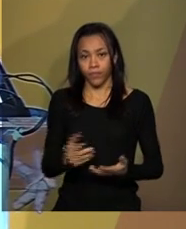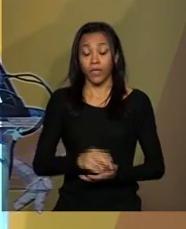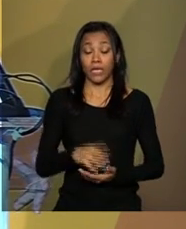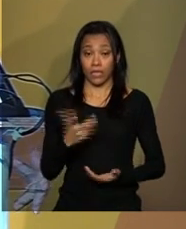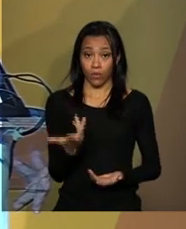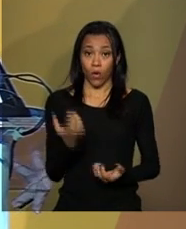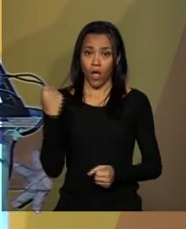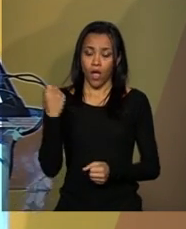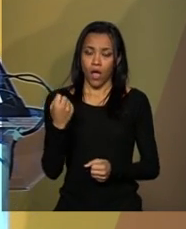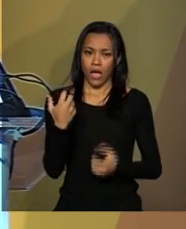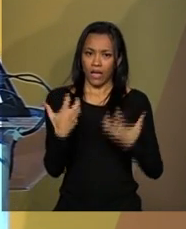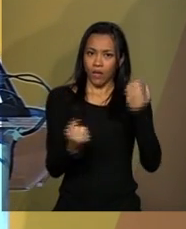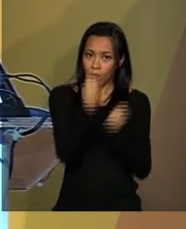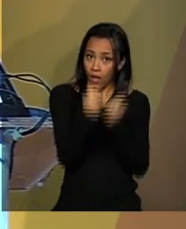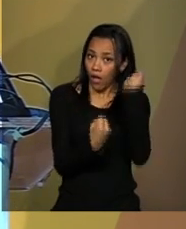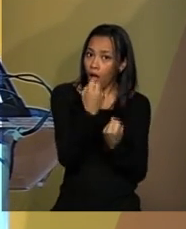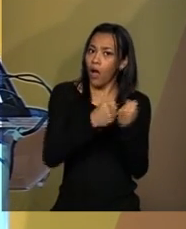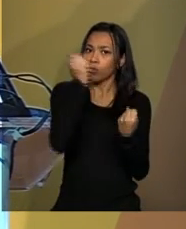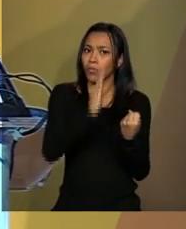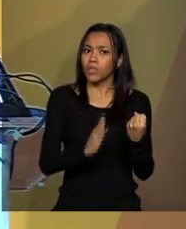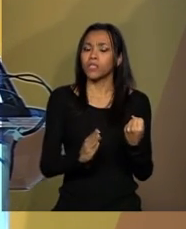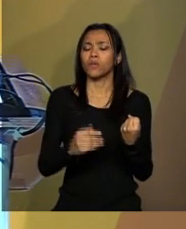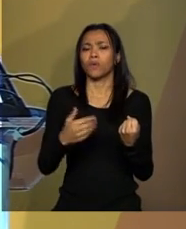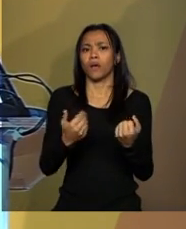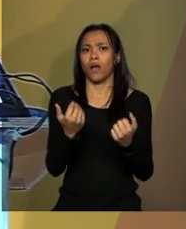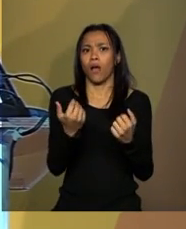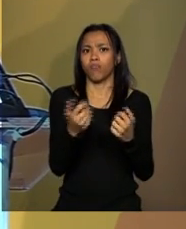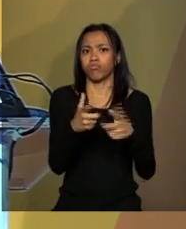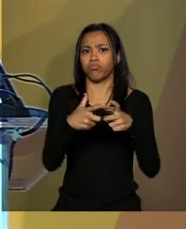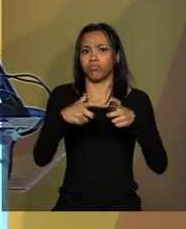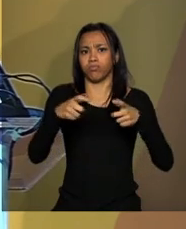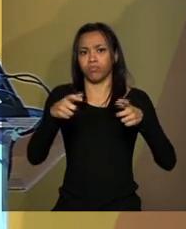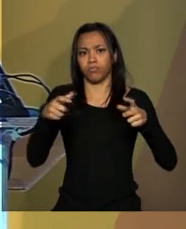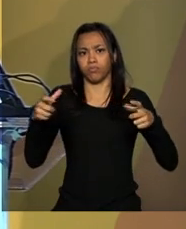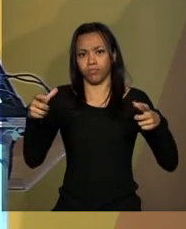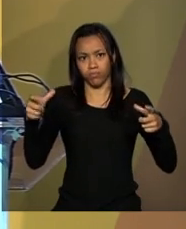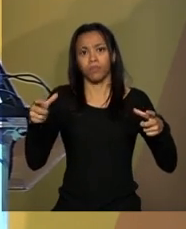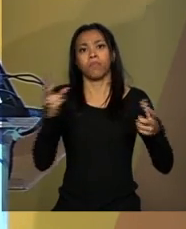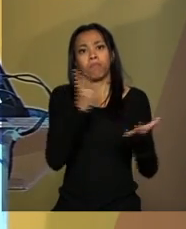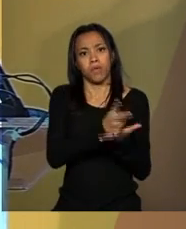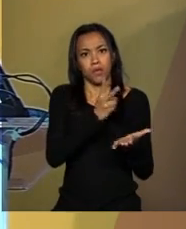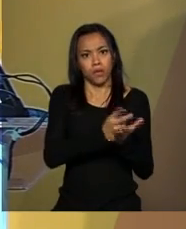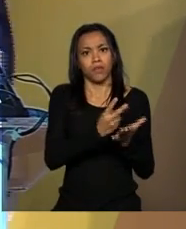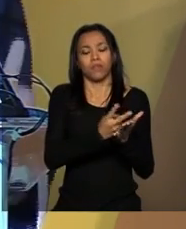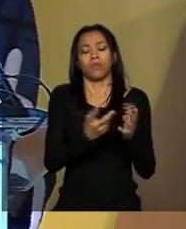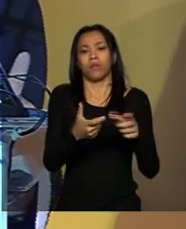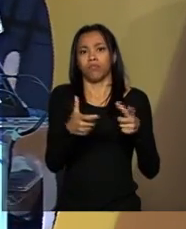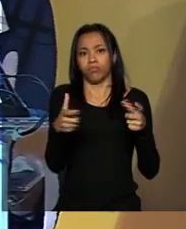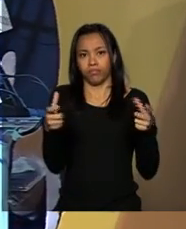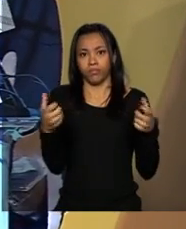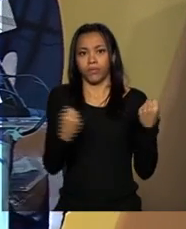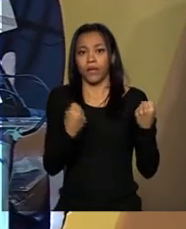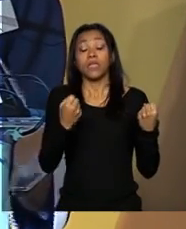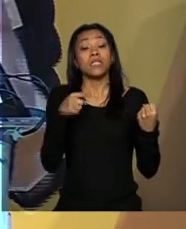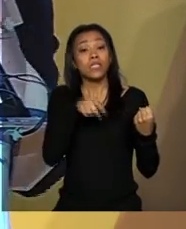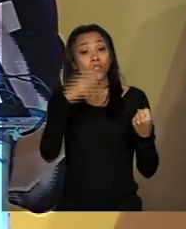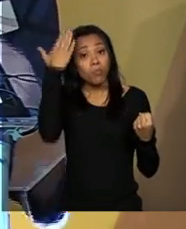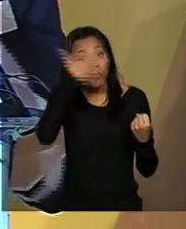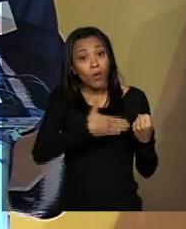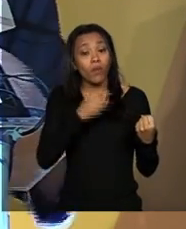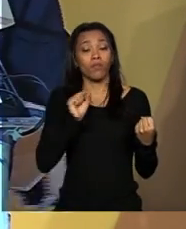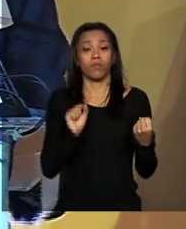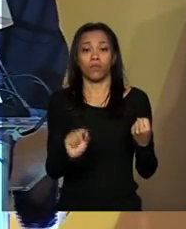184,6% neste mesmo período, o que mostra também a forte